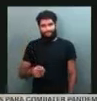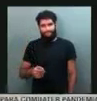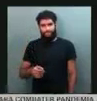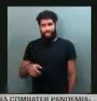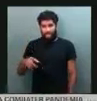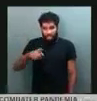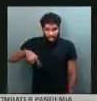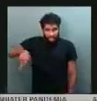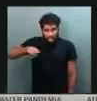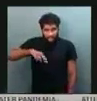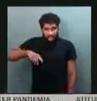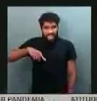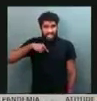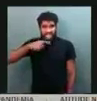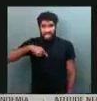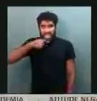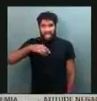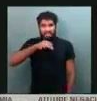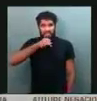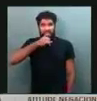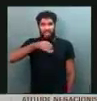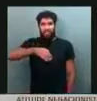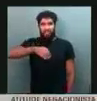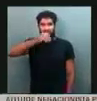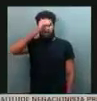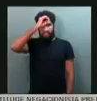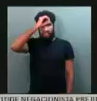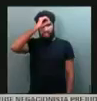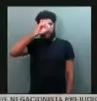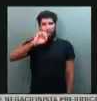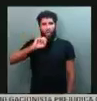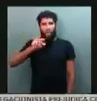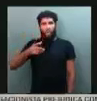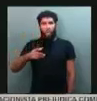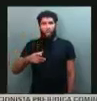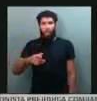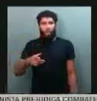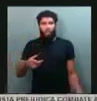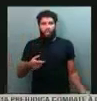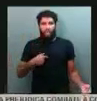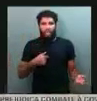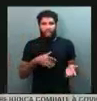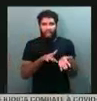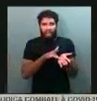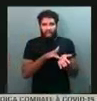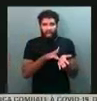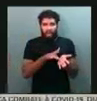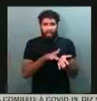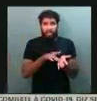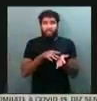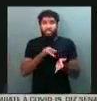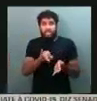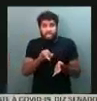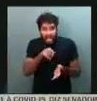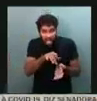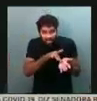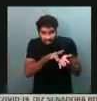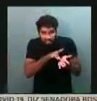deles foi hipócrita. E se fosse, eu falaria que na cara, na cara,